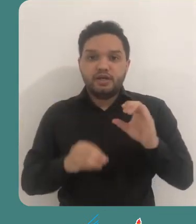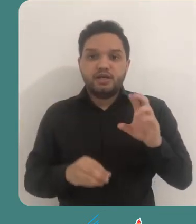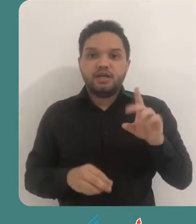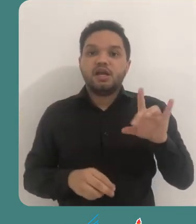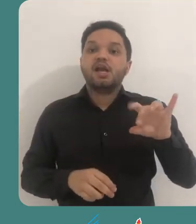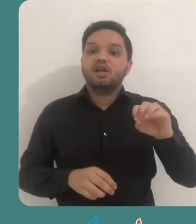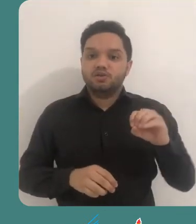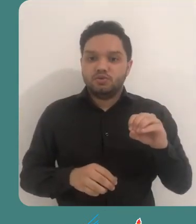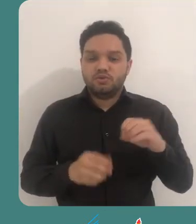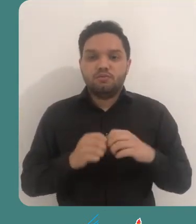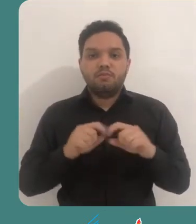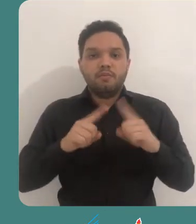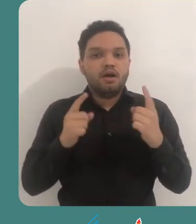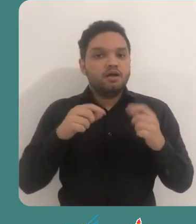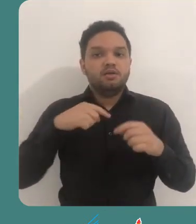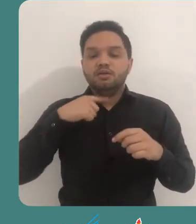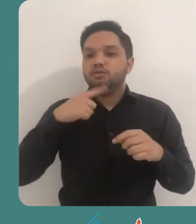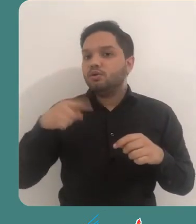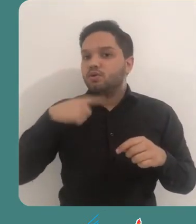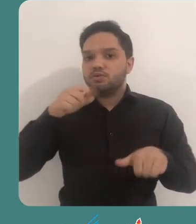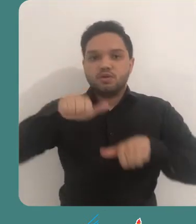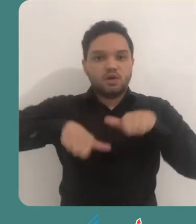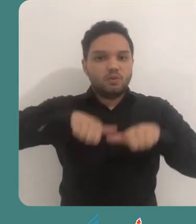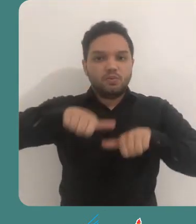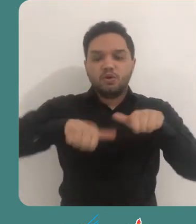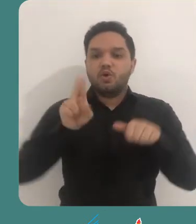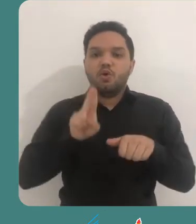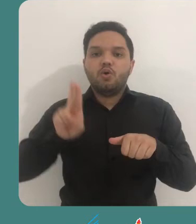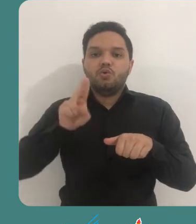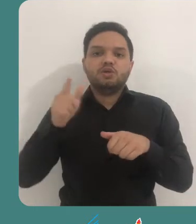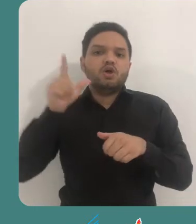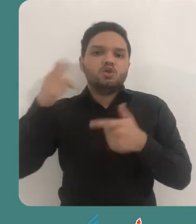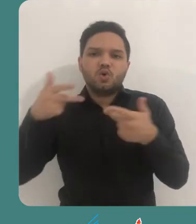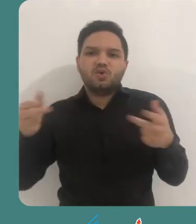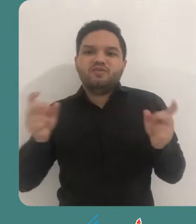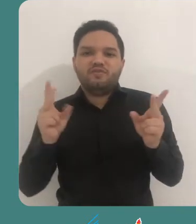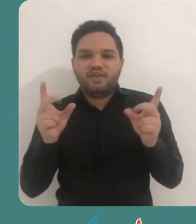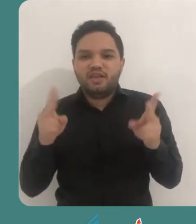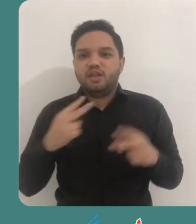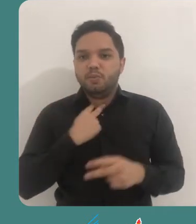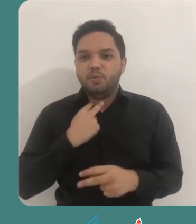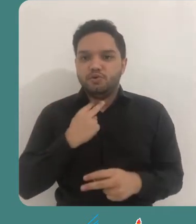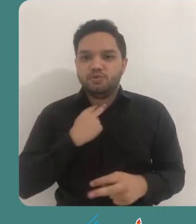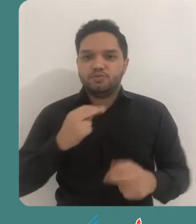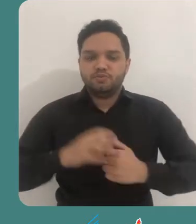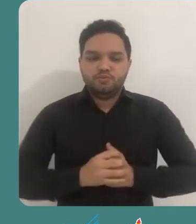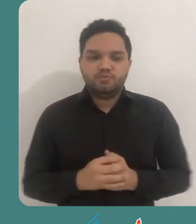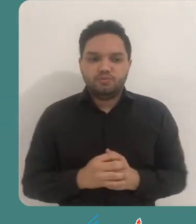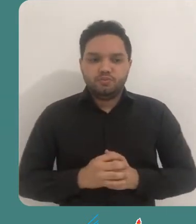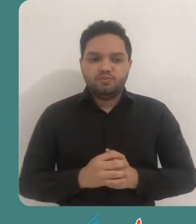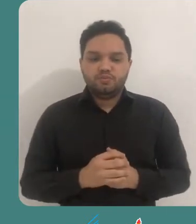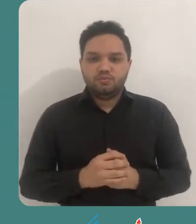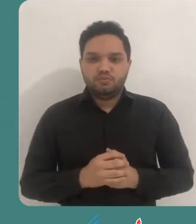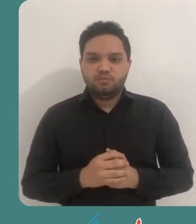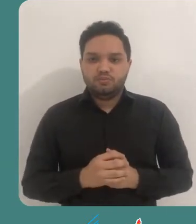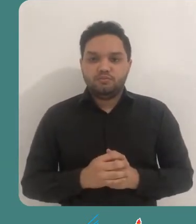atribuam crédito a você, mas sem que possam alterá-los de nenhuma forma ou utilizá-los para fins comerciais.